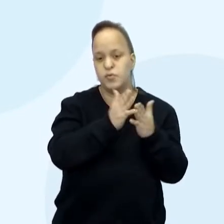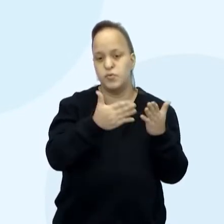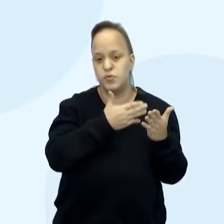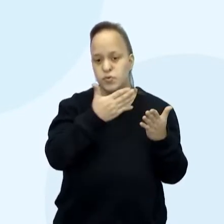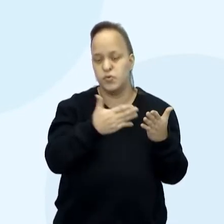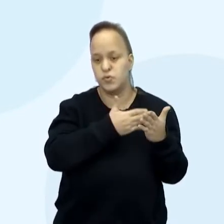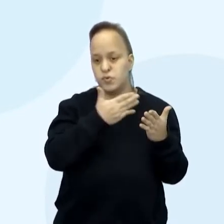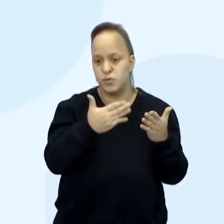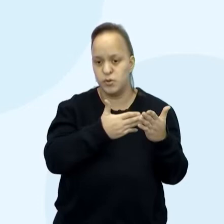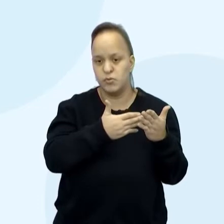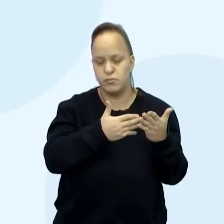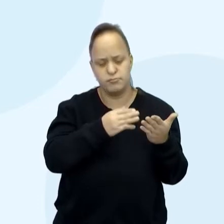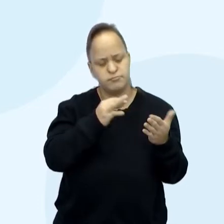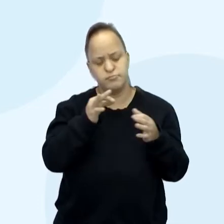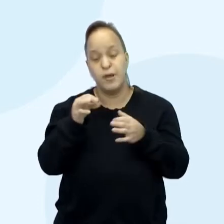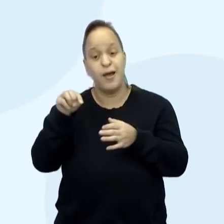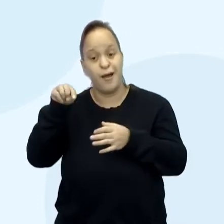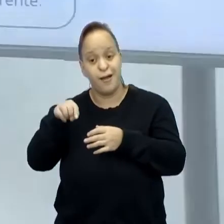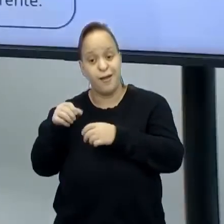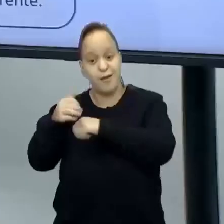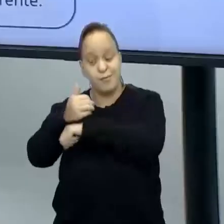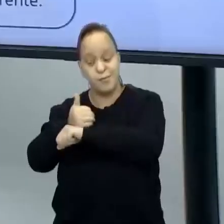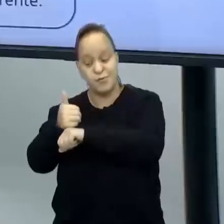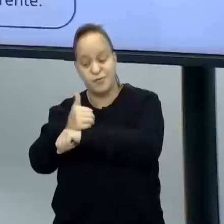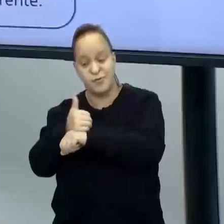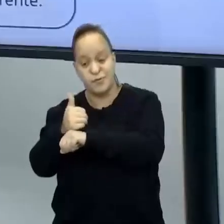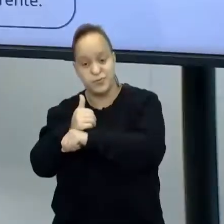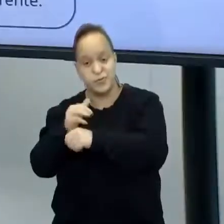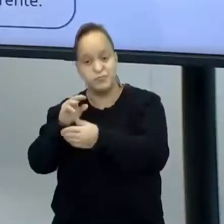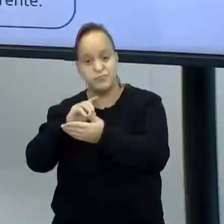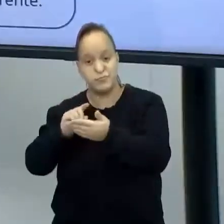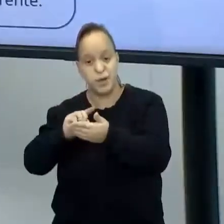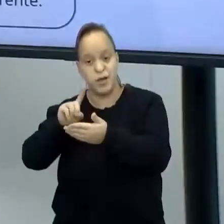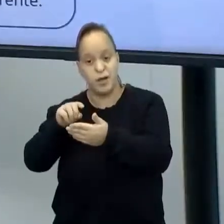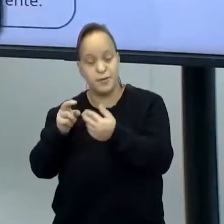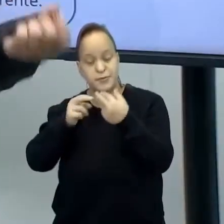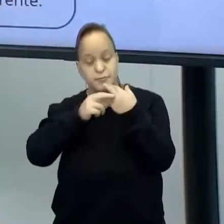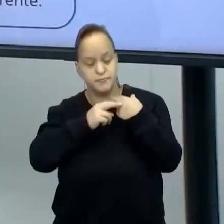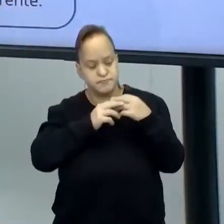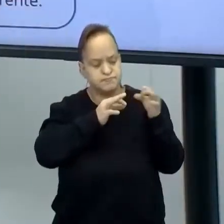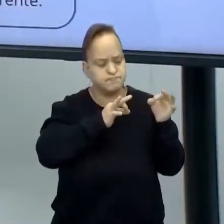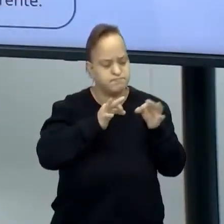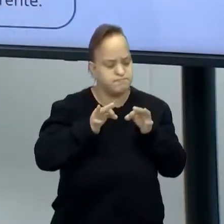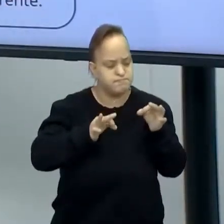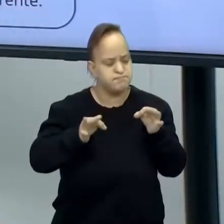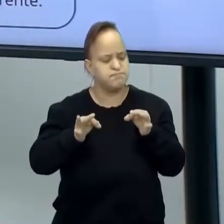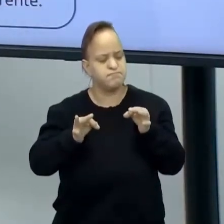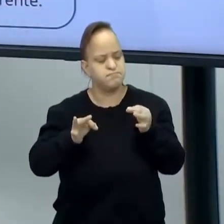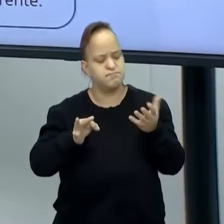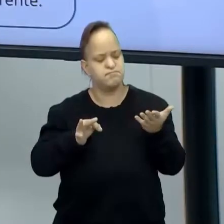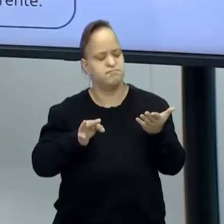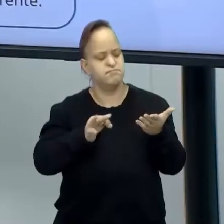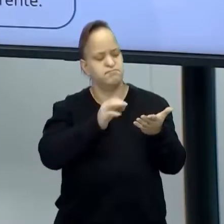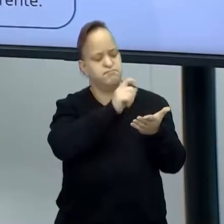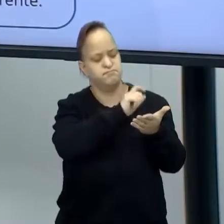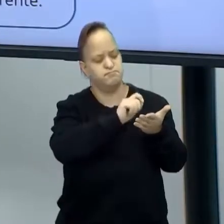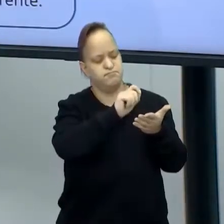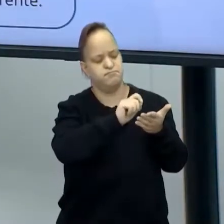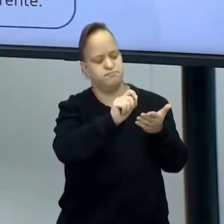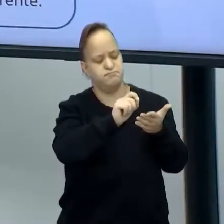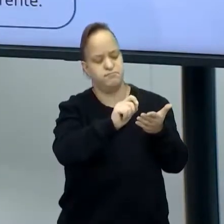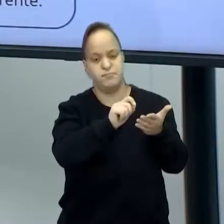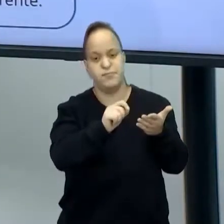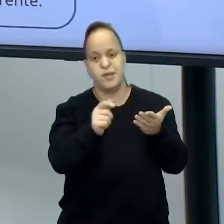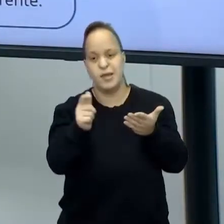todo coerente. Então, faz, às vezes o cara lá escreve, faz, aí ele coloca uma imagem na terceira página. Ele